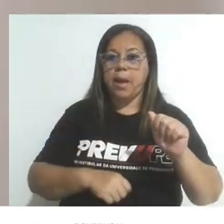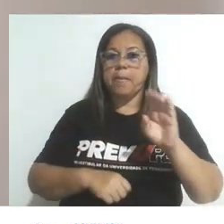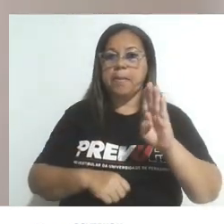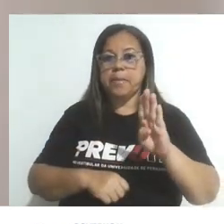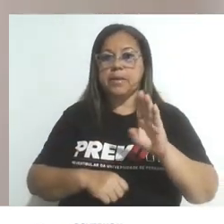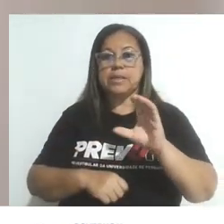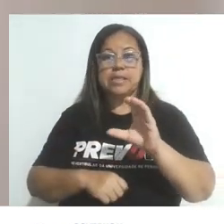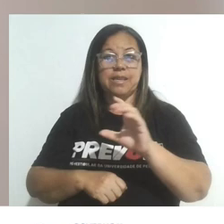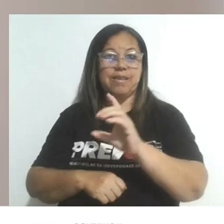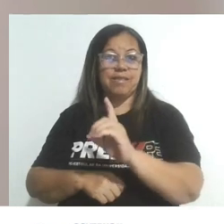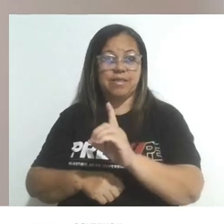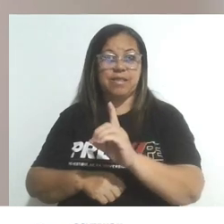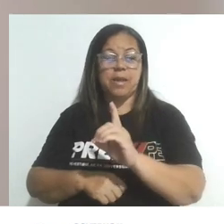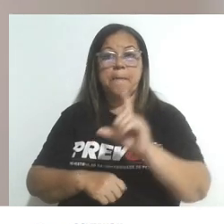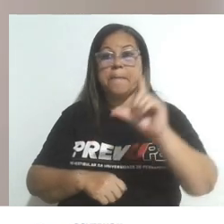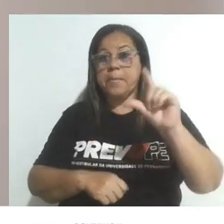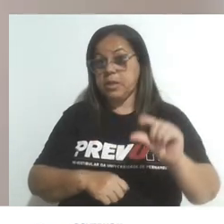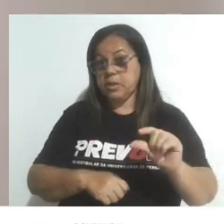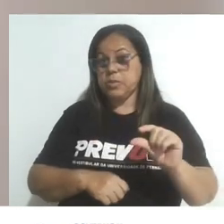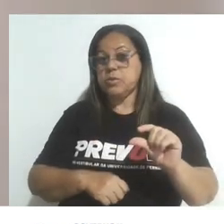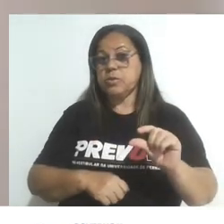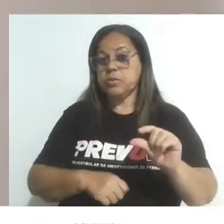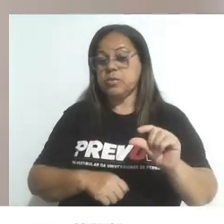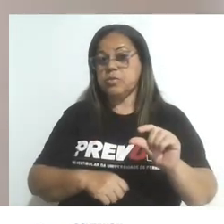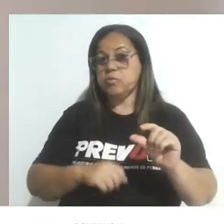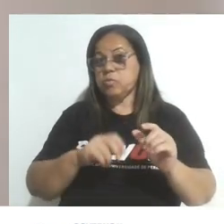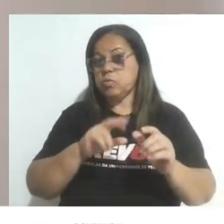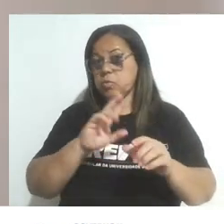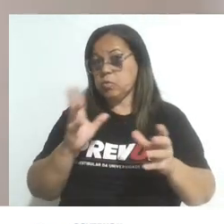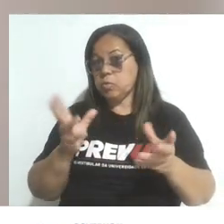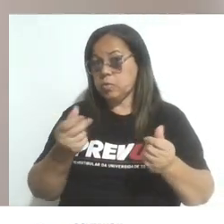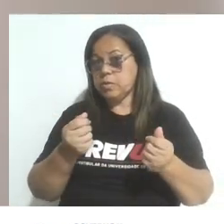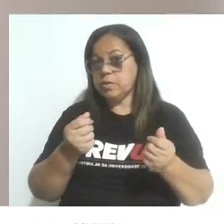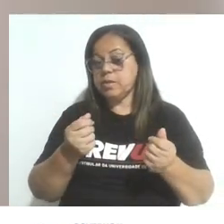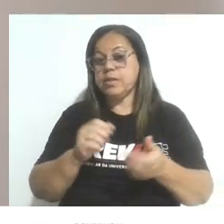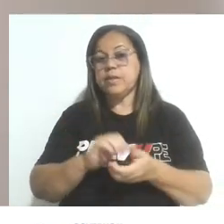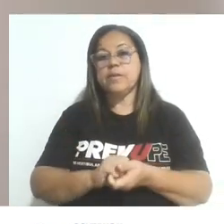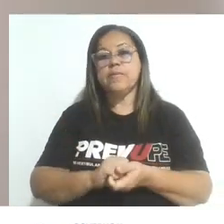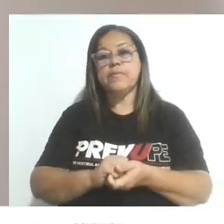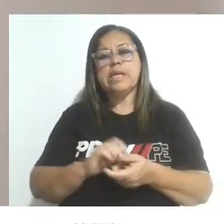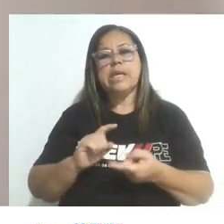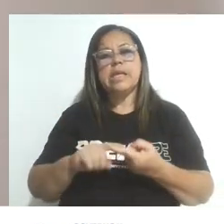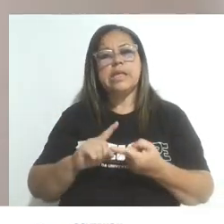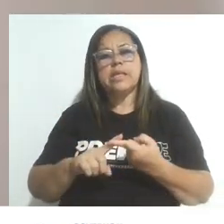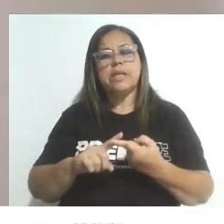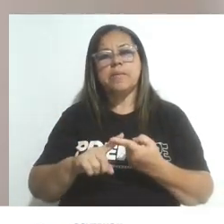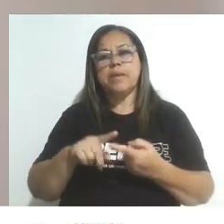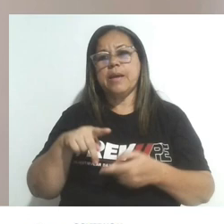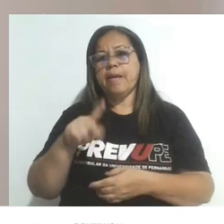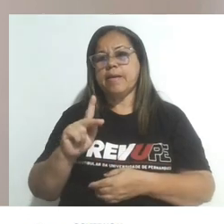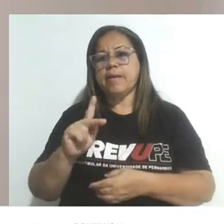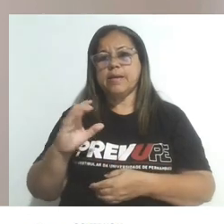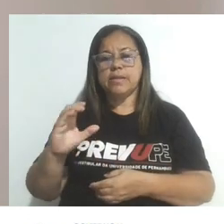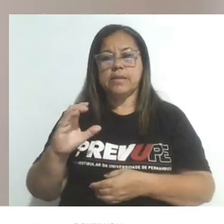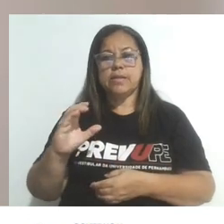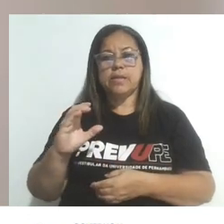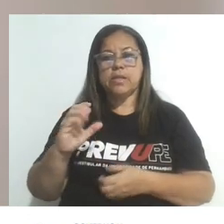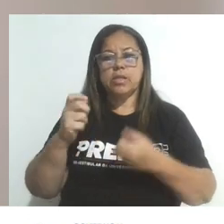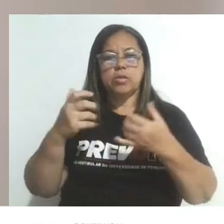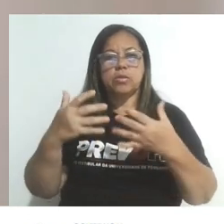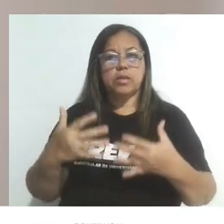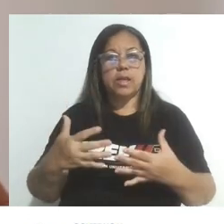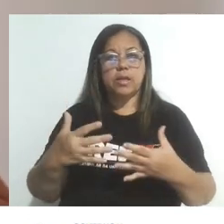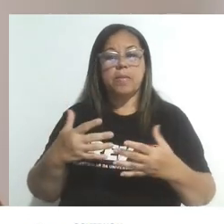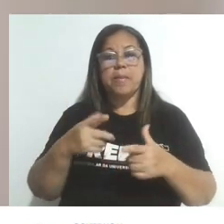e D, minúsculos, respectivamente. A constante Kc de equilíbrio químico é determinada pela